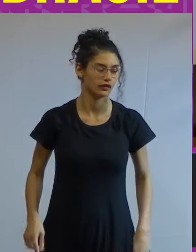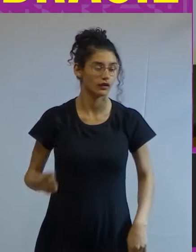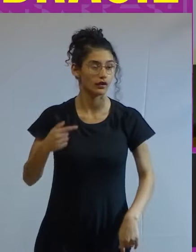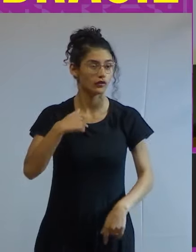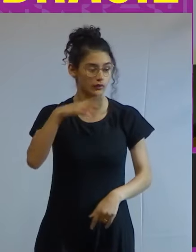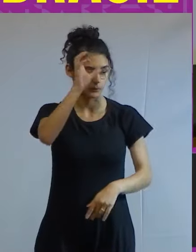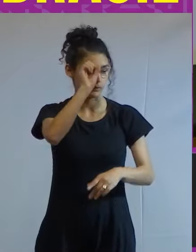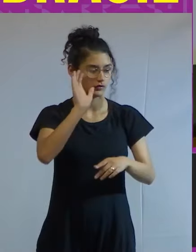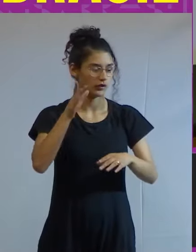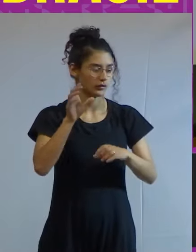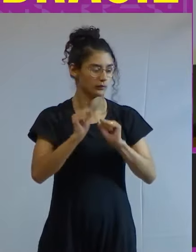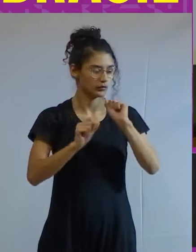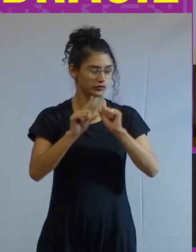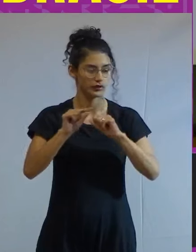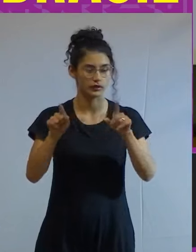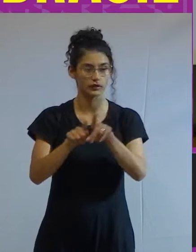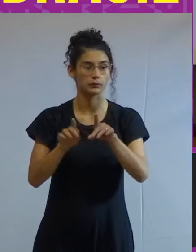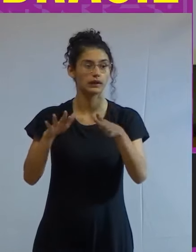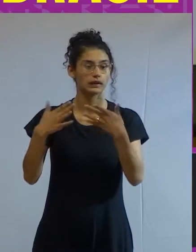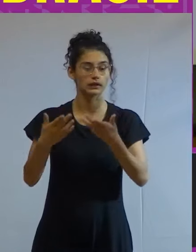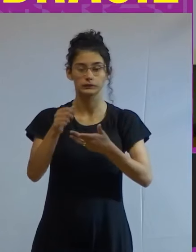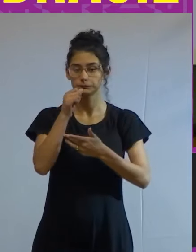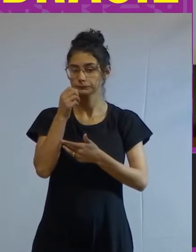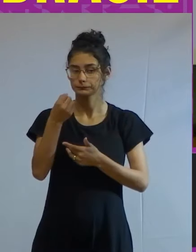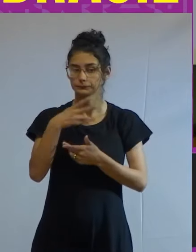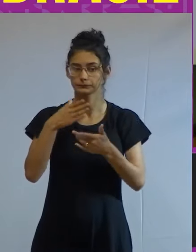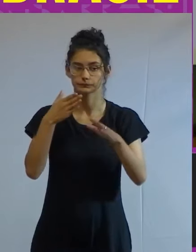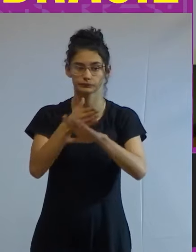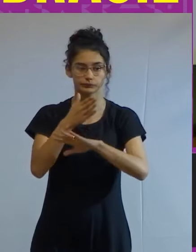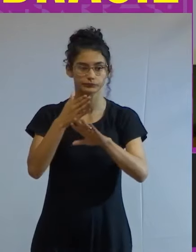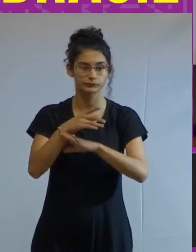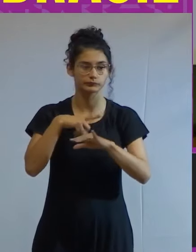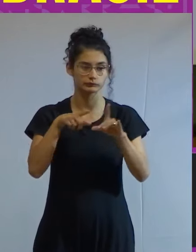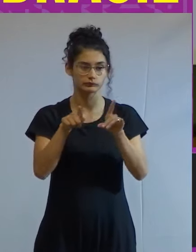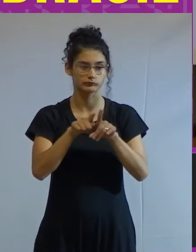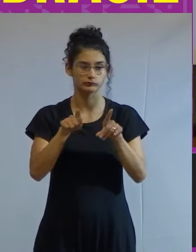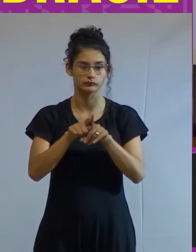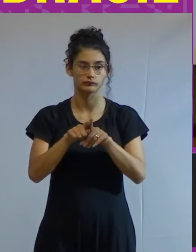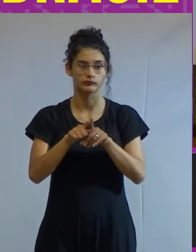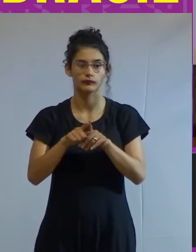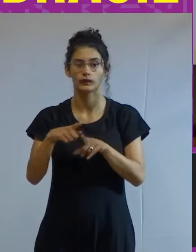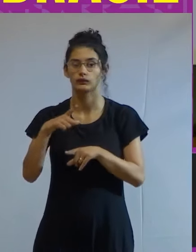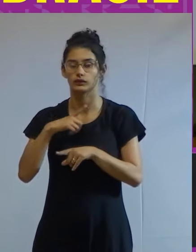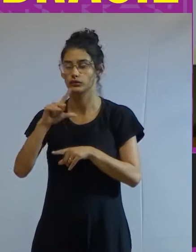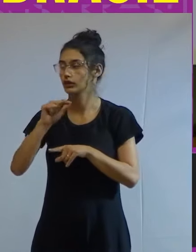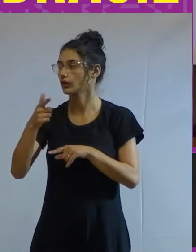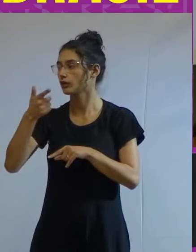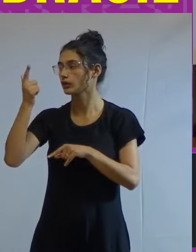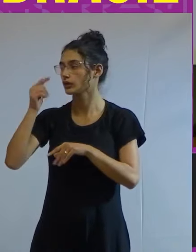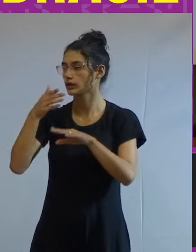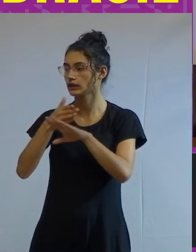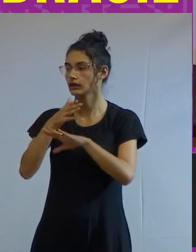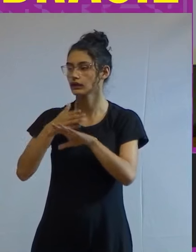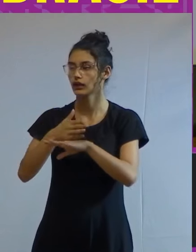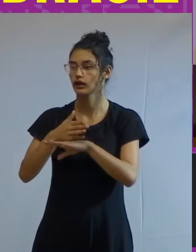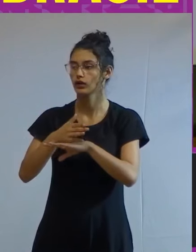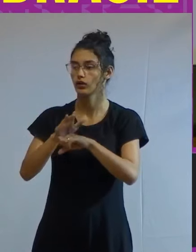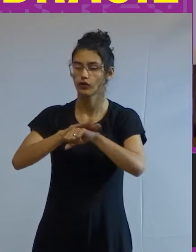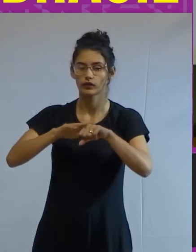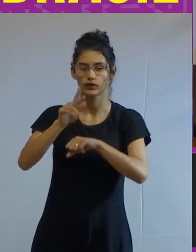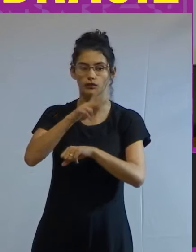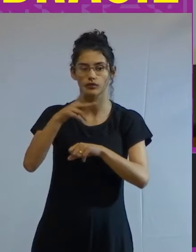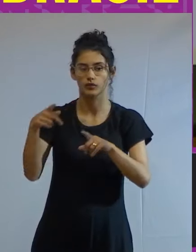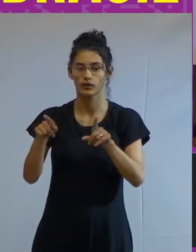já que eu podia ir e foi graças a esse acesso mesmo não estando lá eu consegui escutar professores